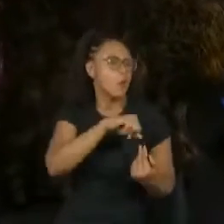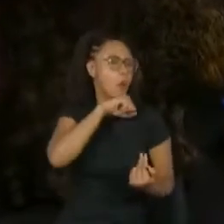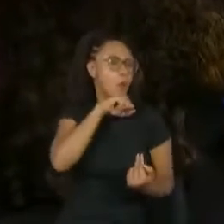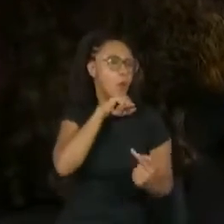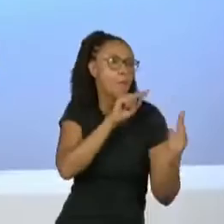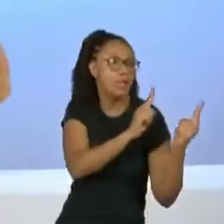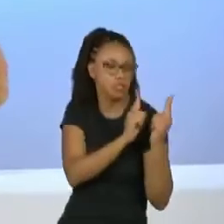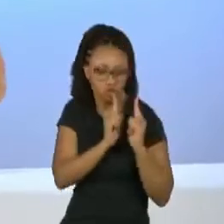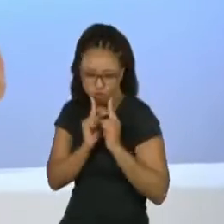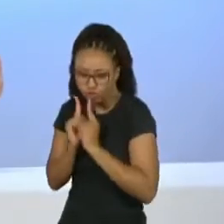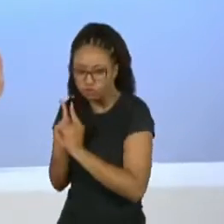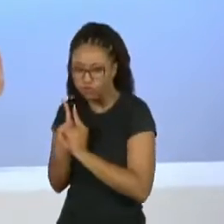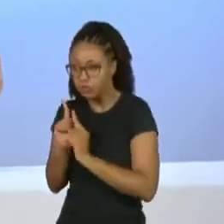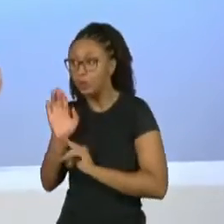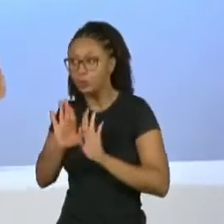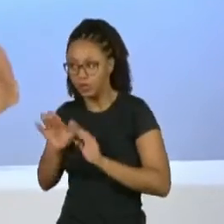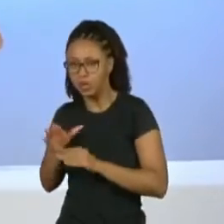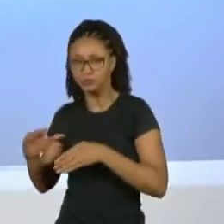foi comigo e falou,